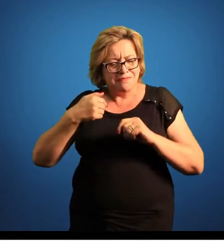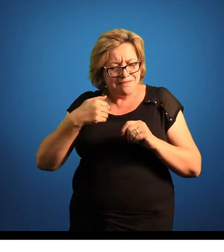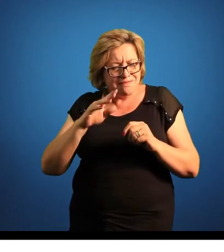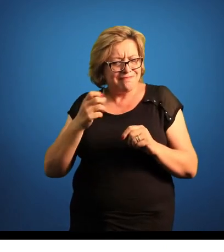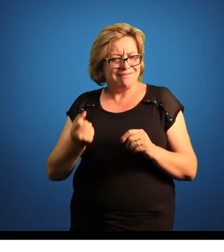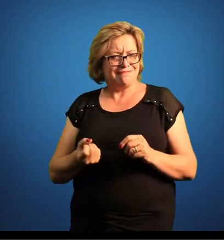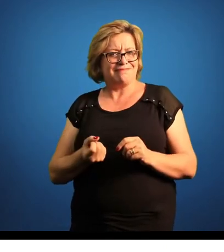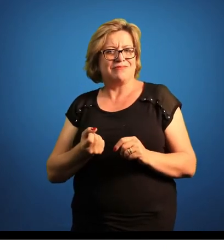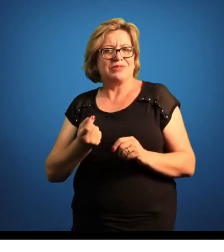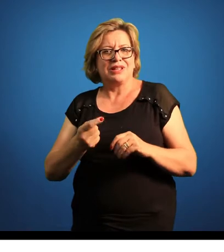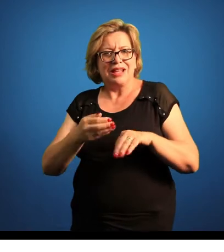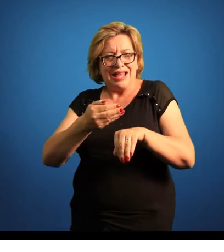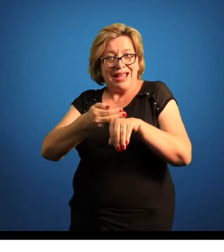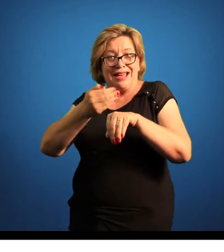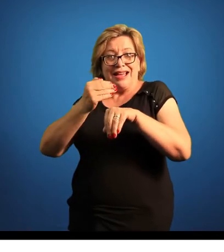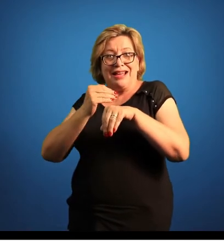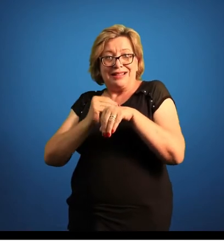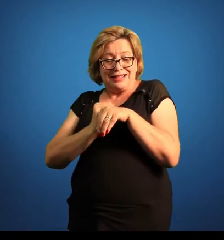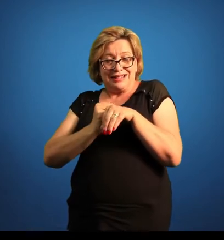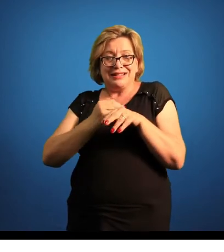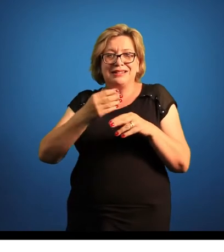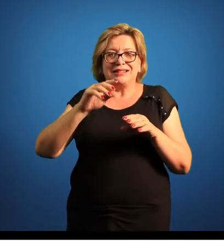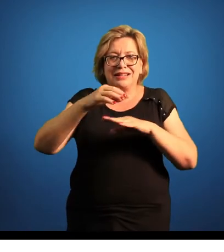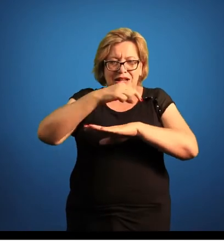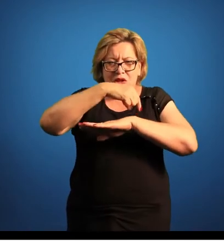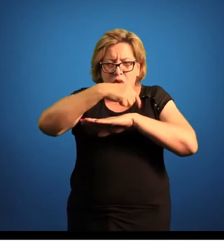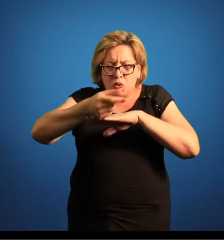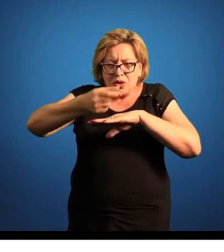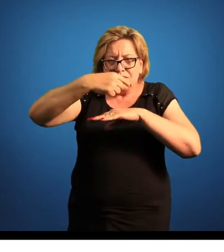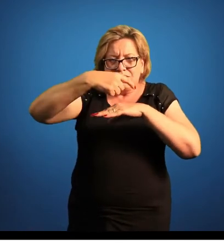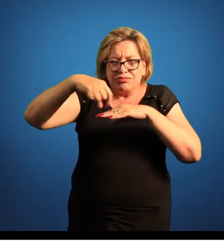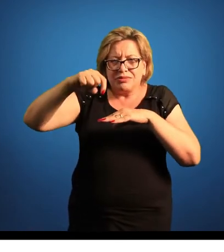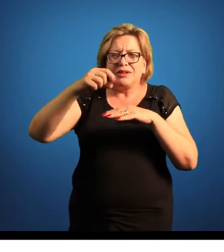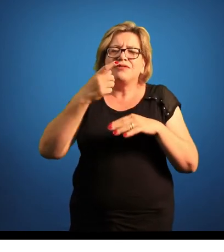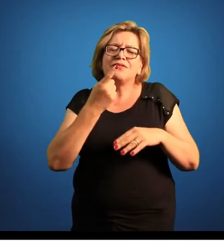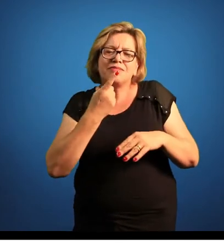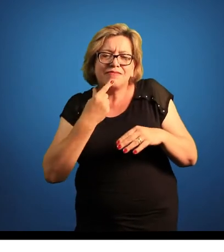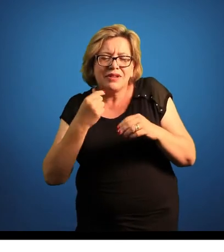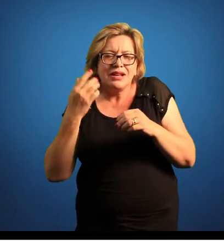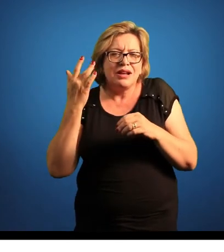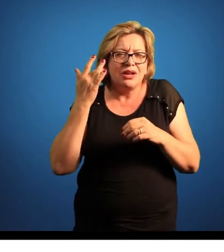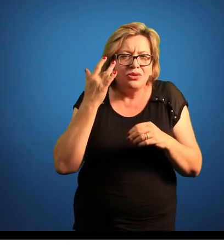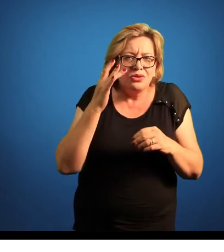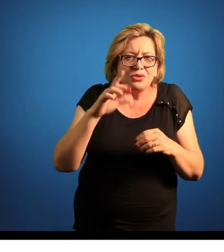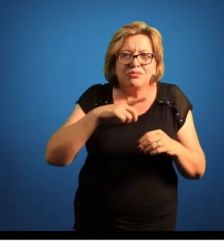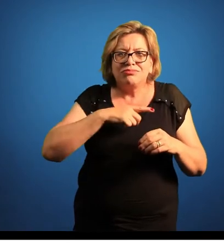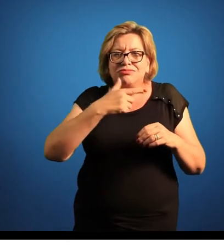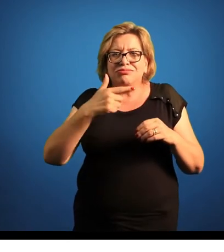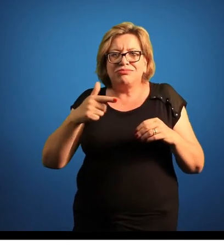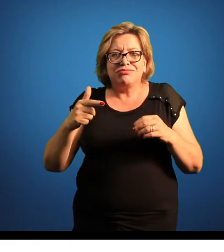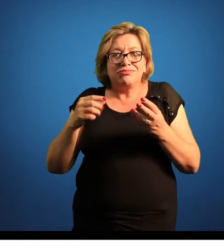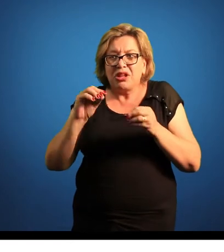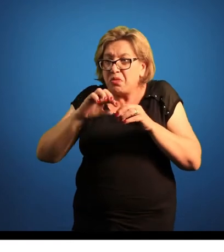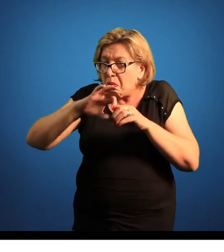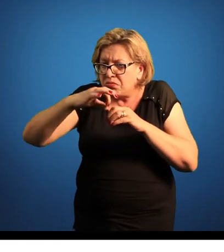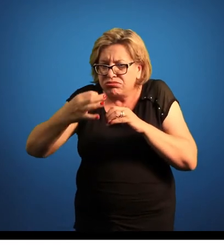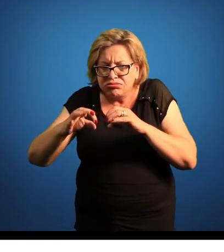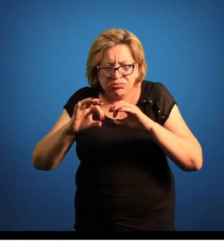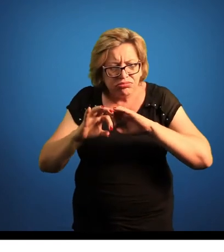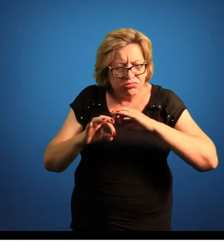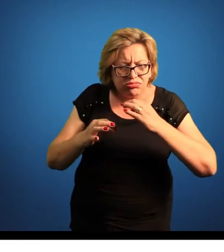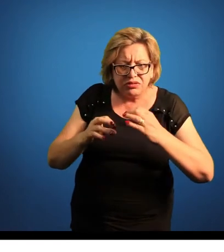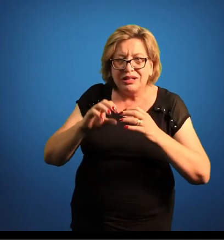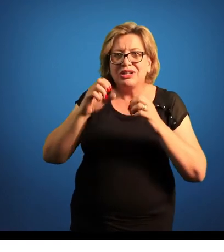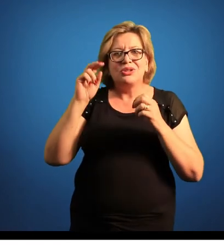extremo fica aqui atrás, né? Nessas anêmonas listradas, essa outra vermelha com azul aqui, que nem tem mais vestígios dos seus tentáculos, que